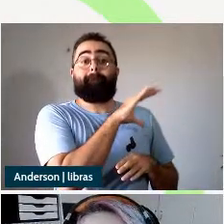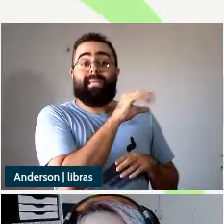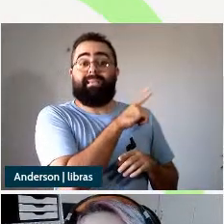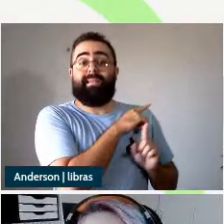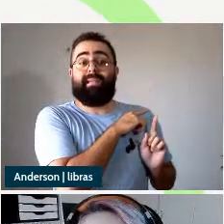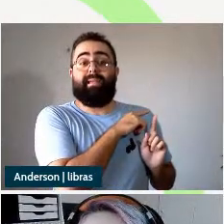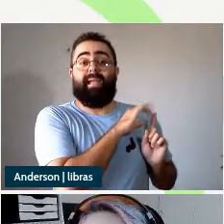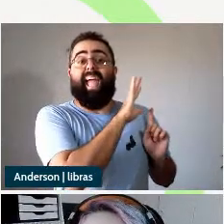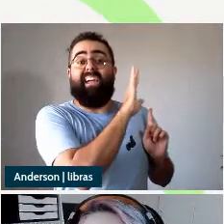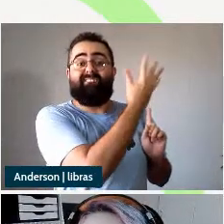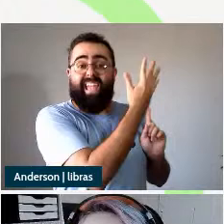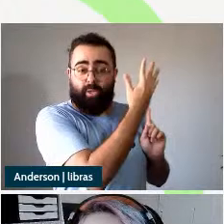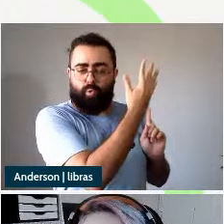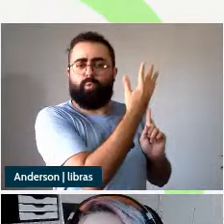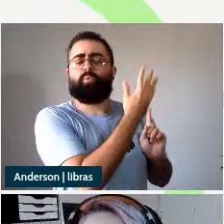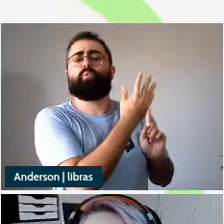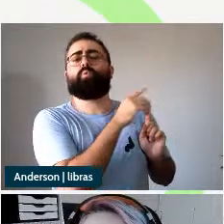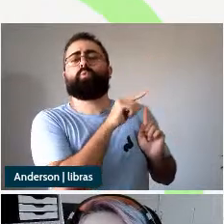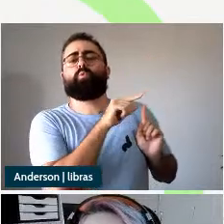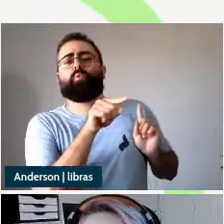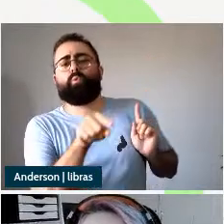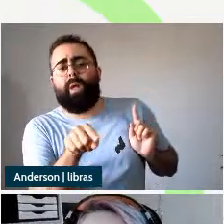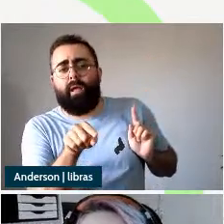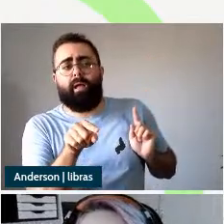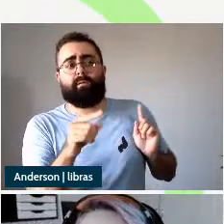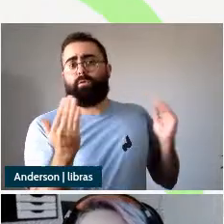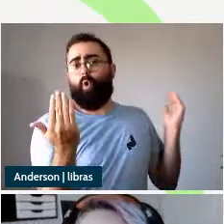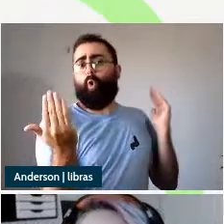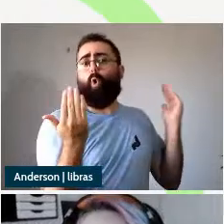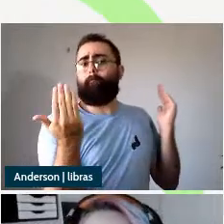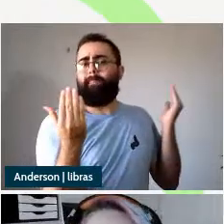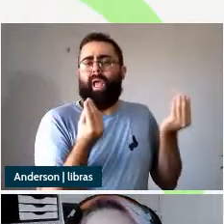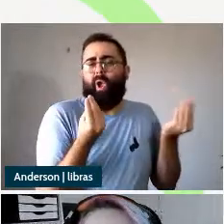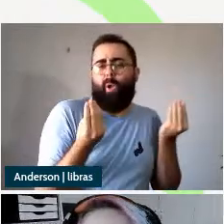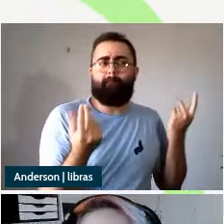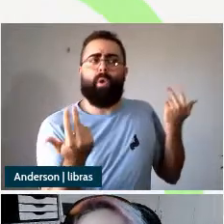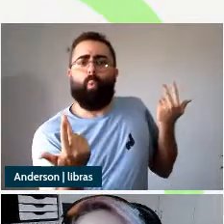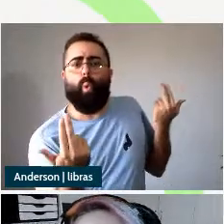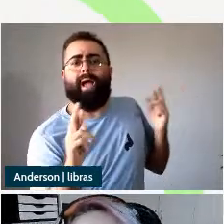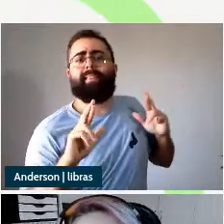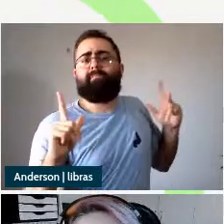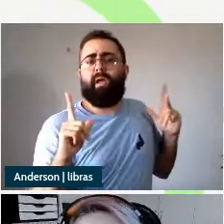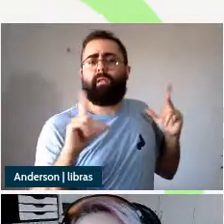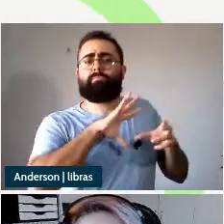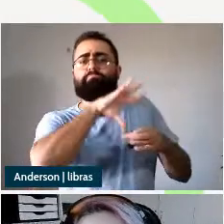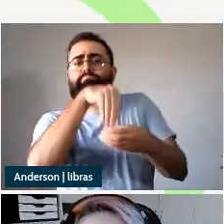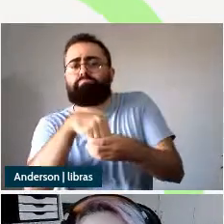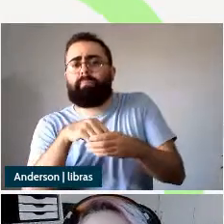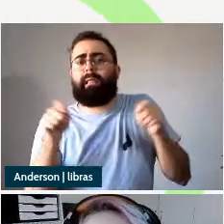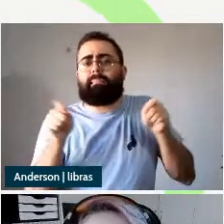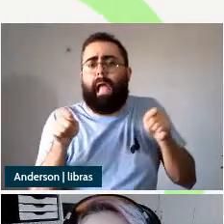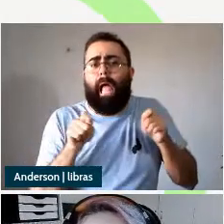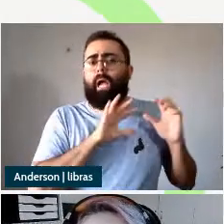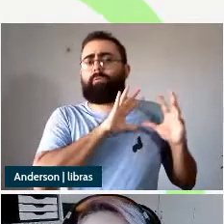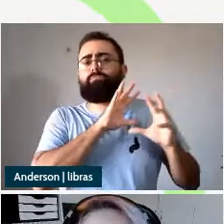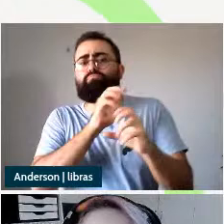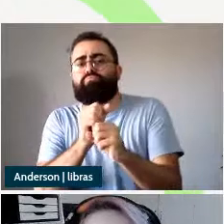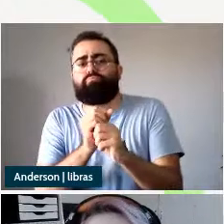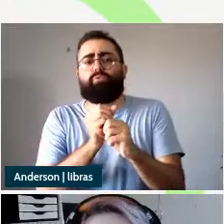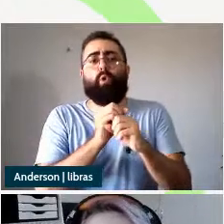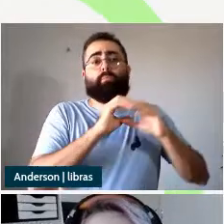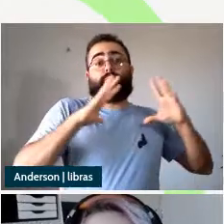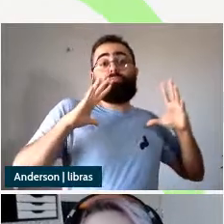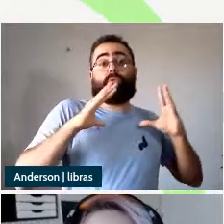e isso é elas mostram que ainda não tem uma justificativa para isso para